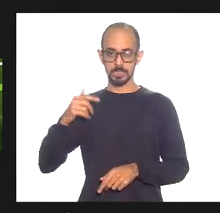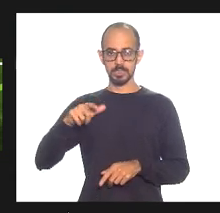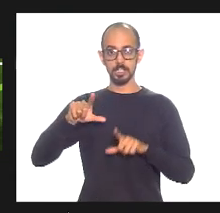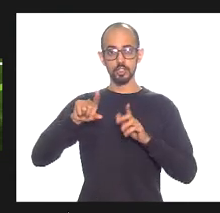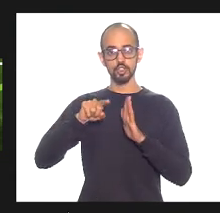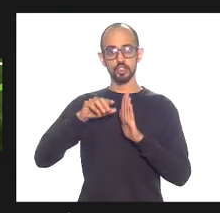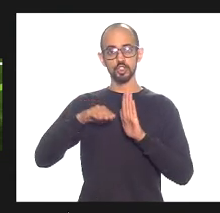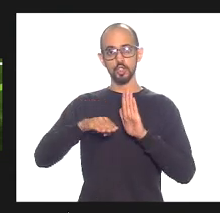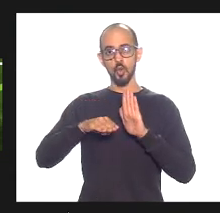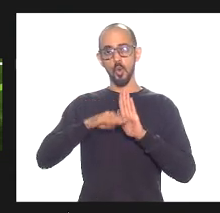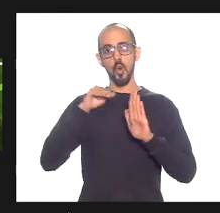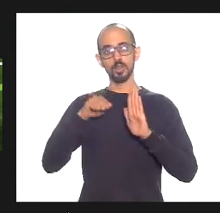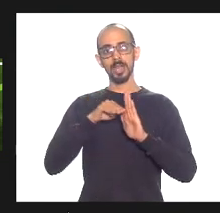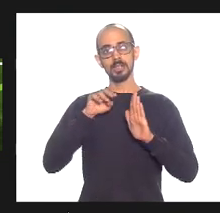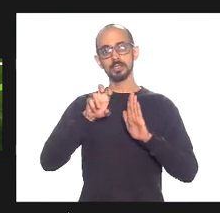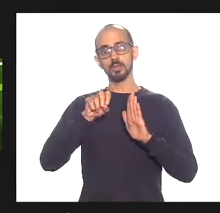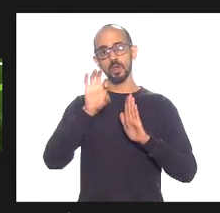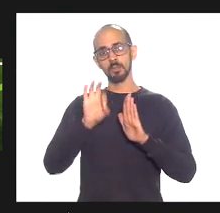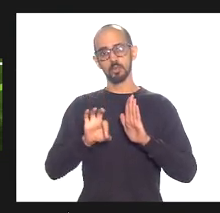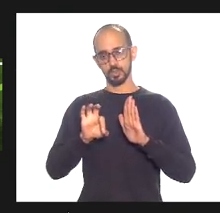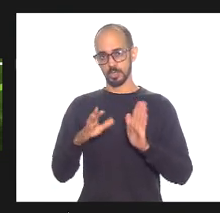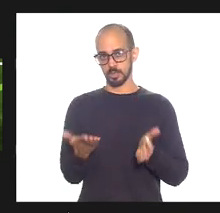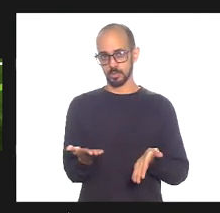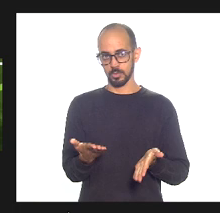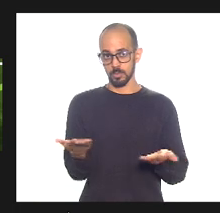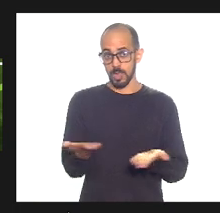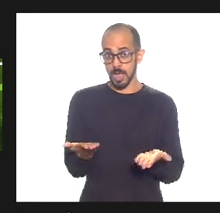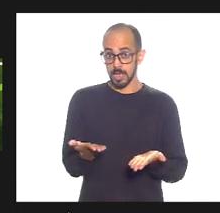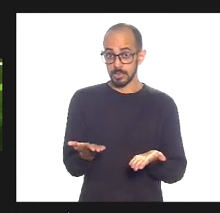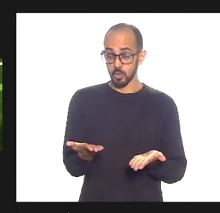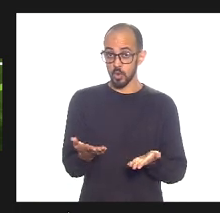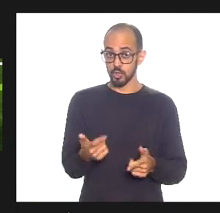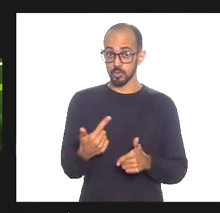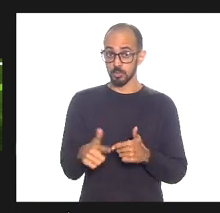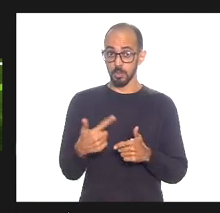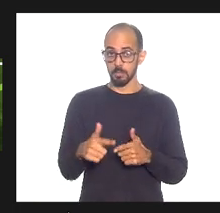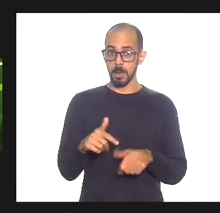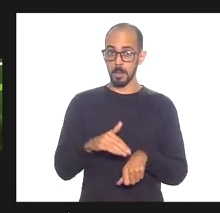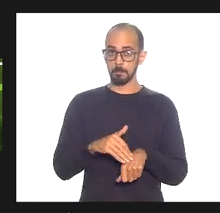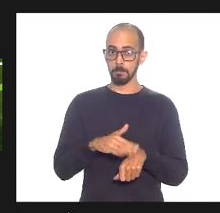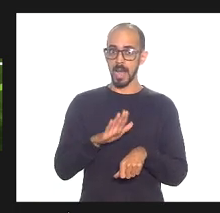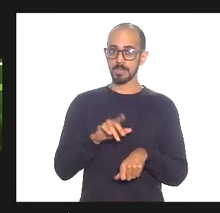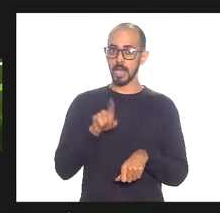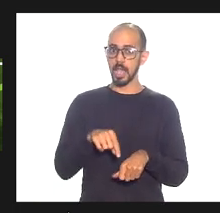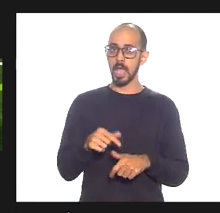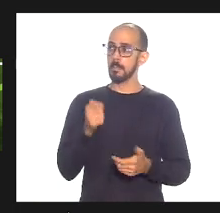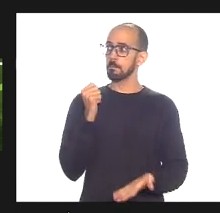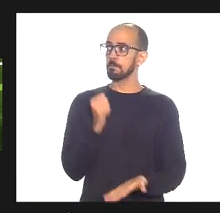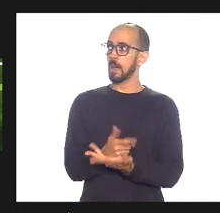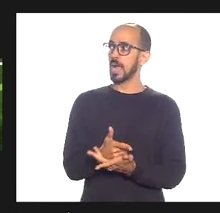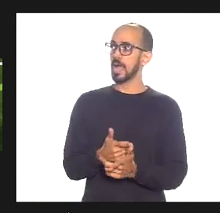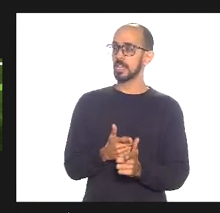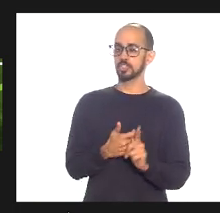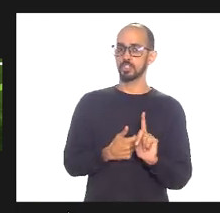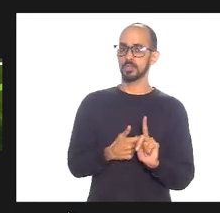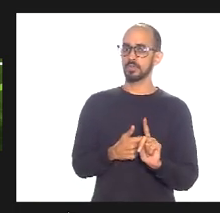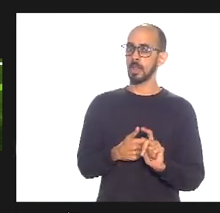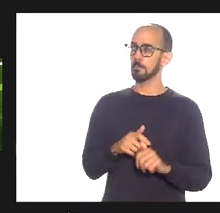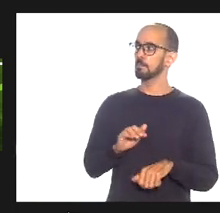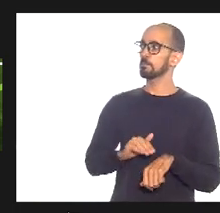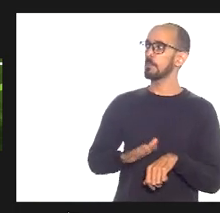condicionantes reais mas repito problema maior hoje é pagar a dívida muito maior do que